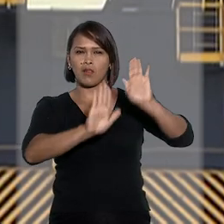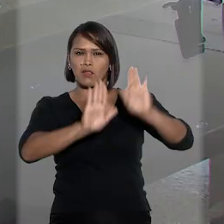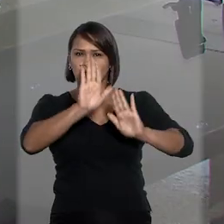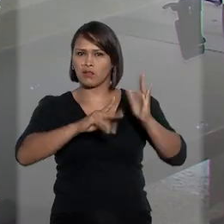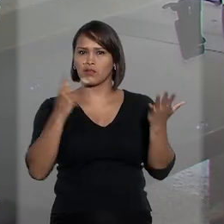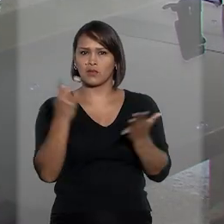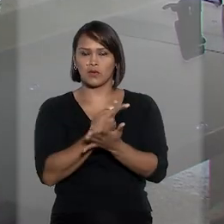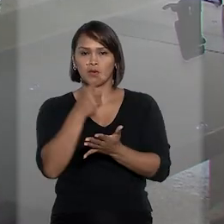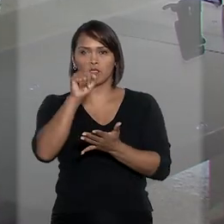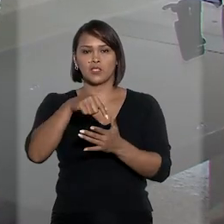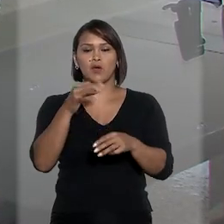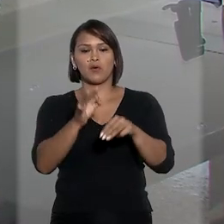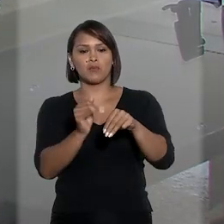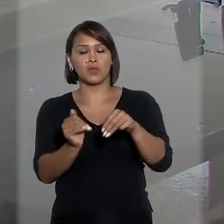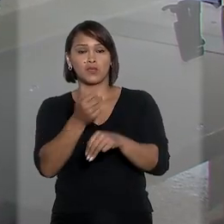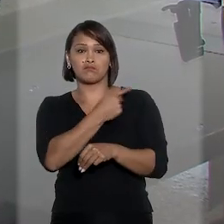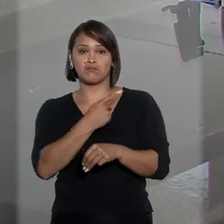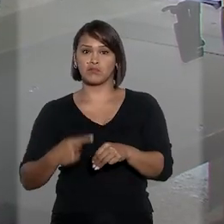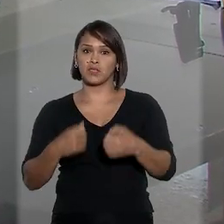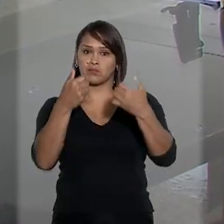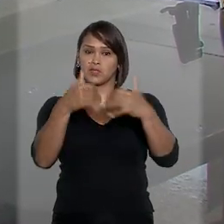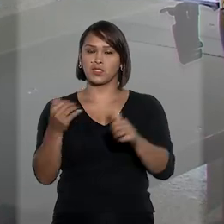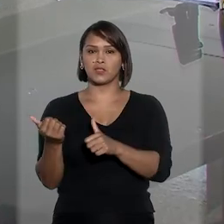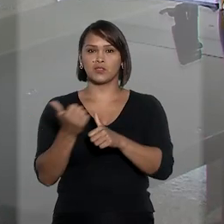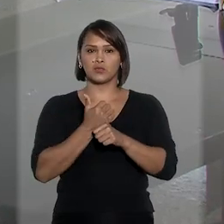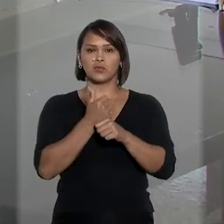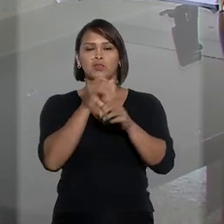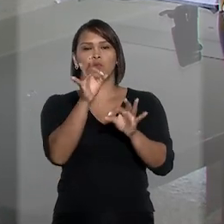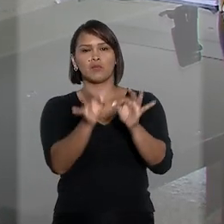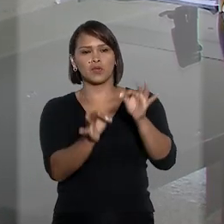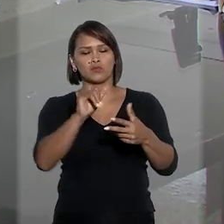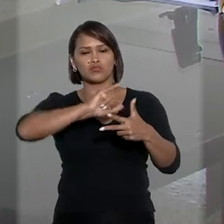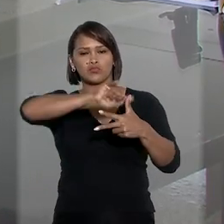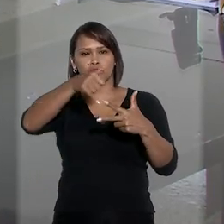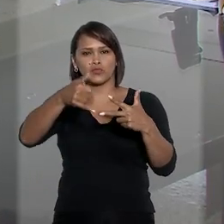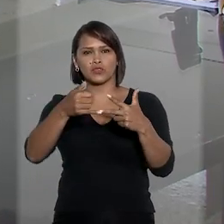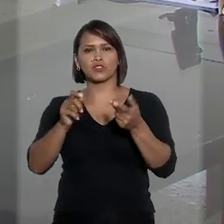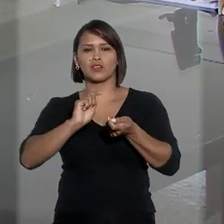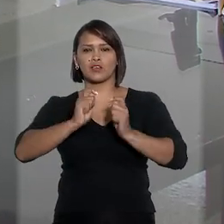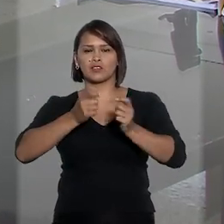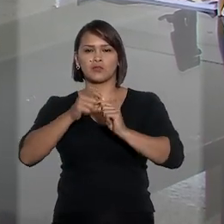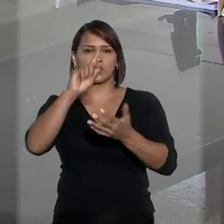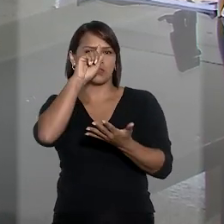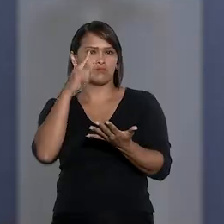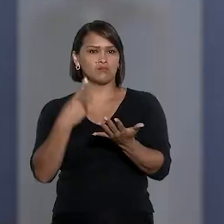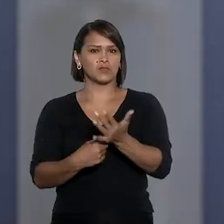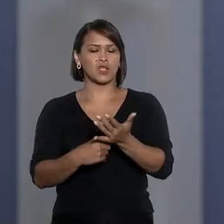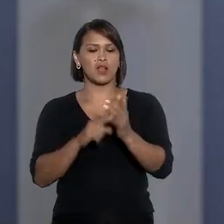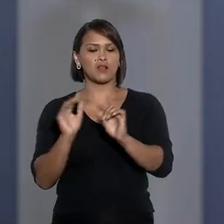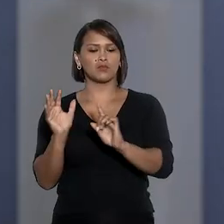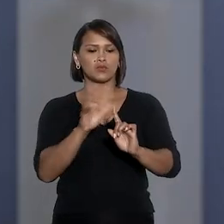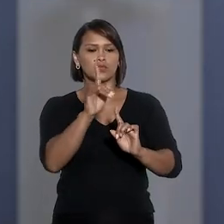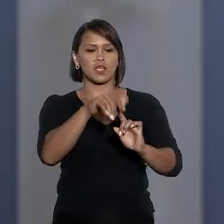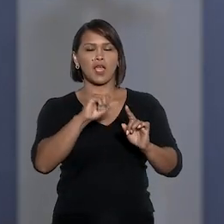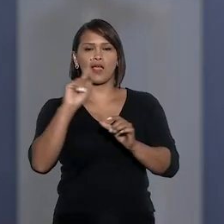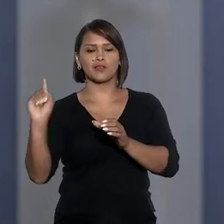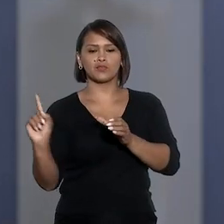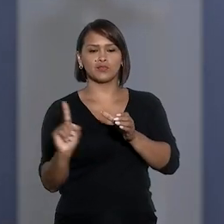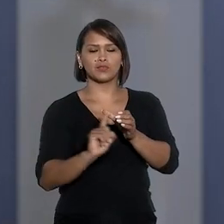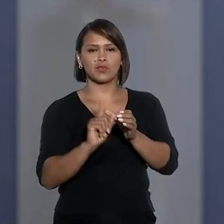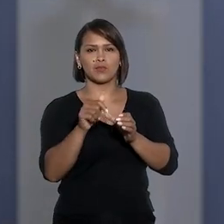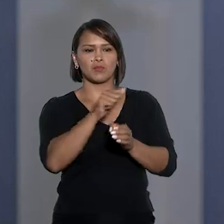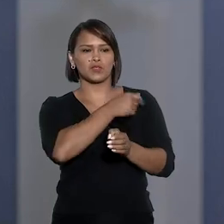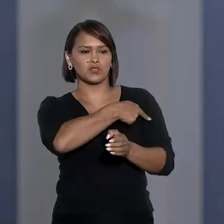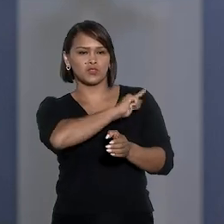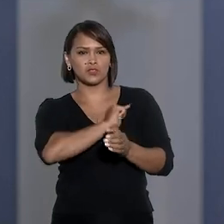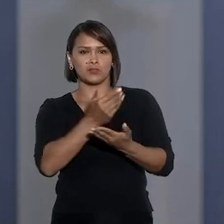licitação. De acordo com Humberto Martins, a substituição pelo Judiciário de Decisão Administrativa atinge a isonomia